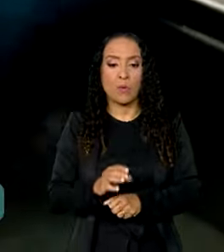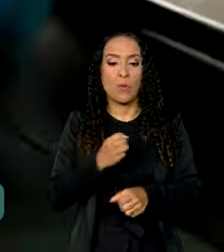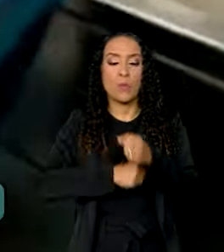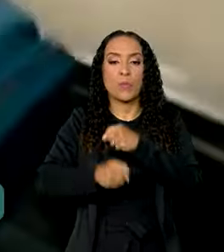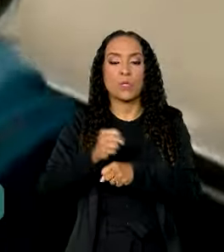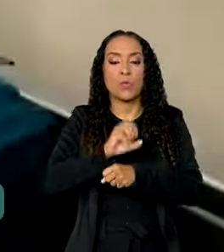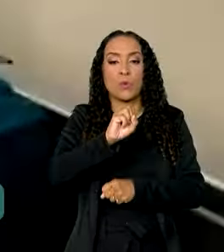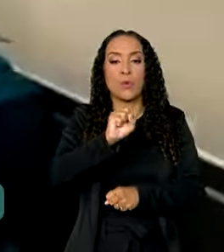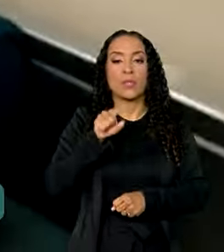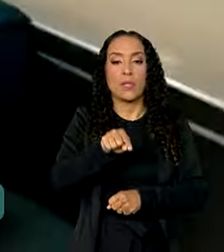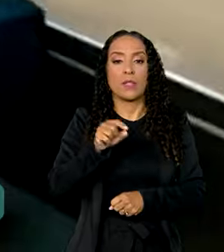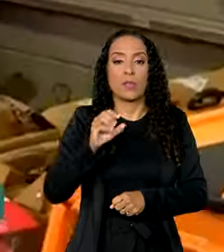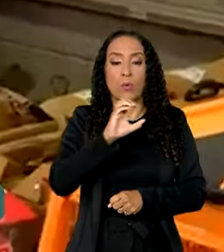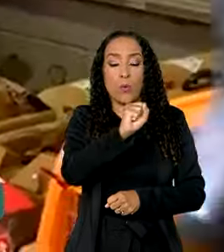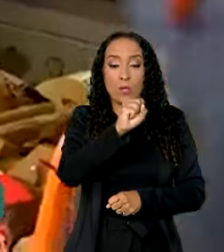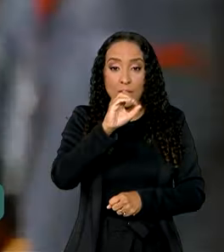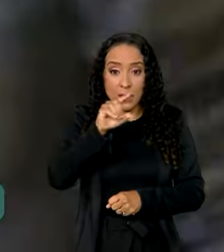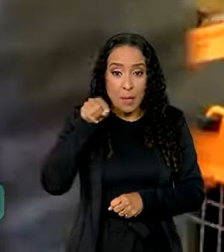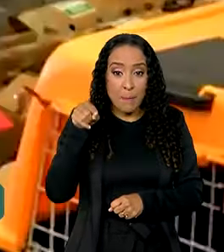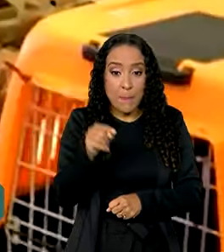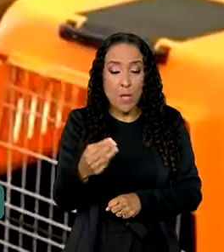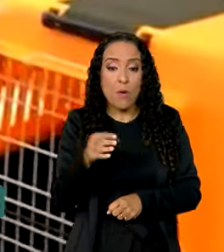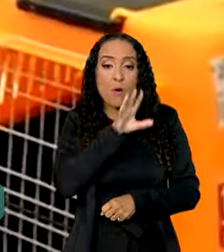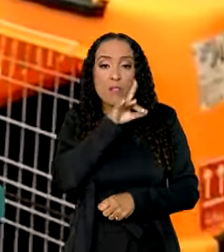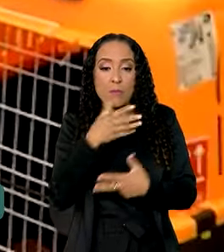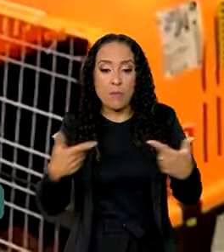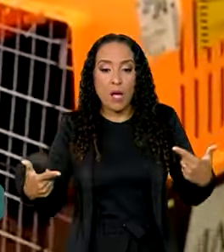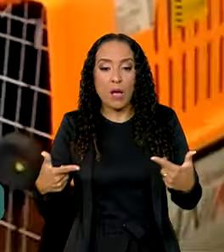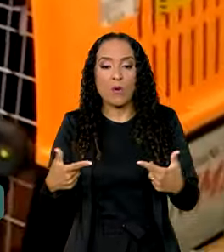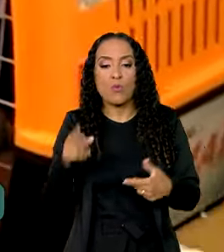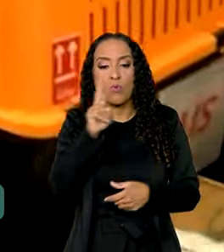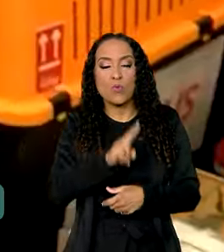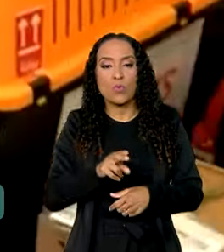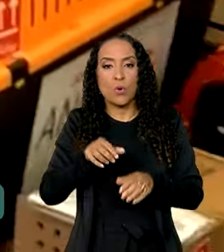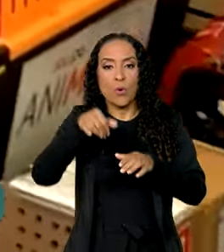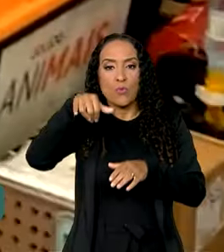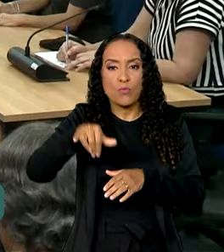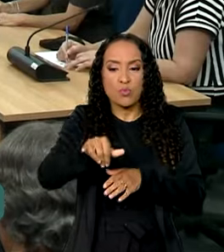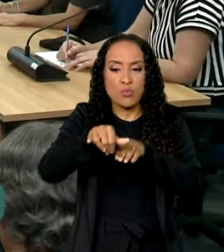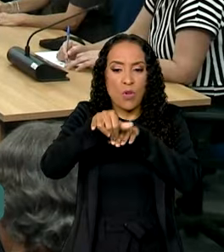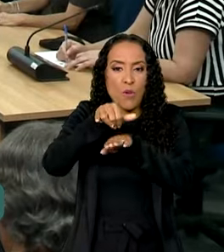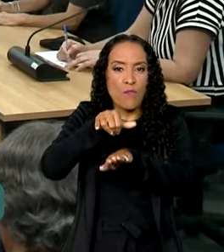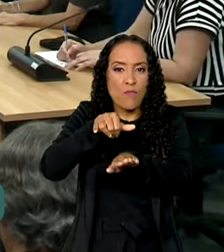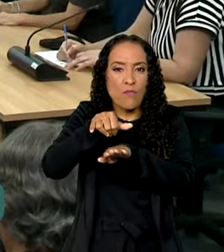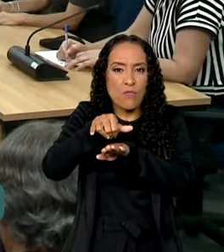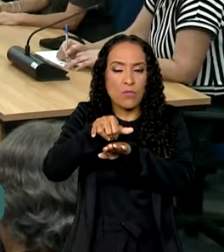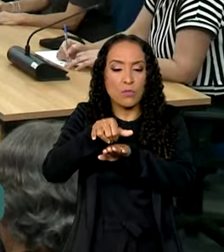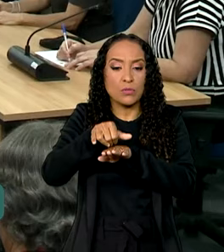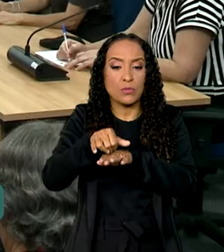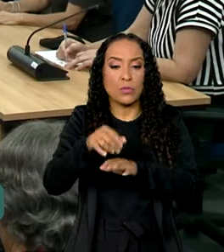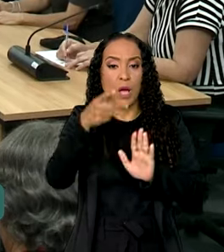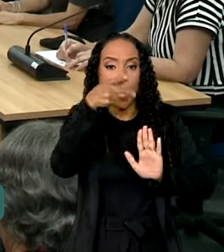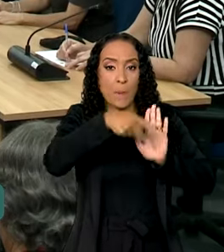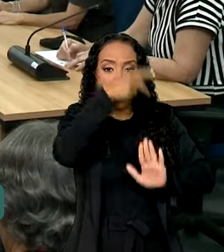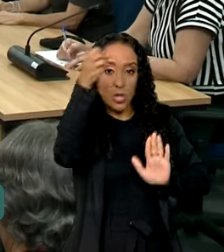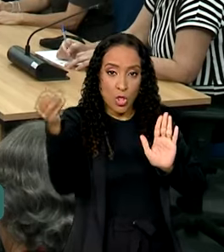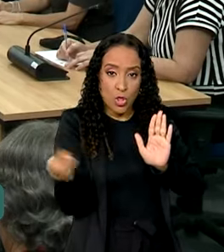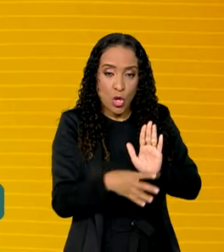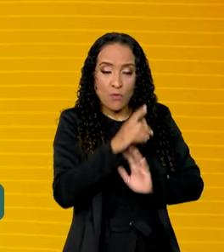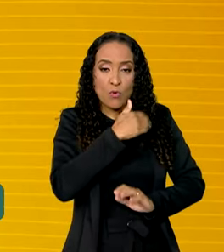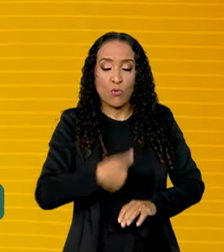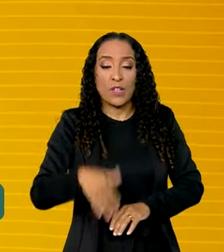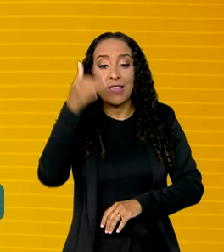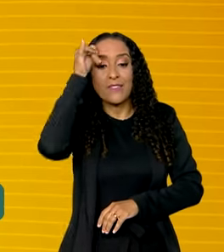domésticos foram transportados no Brasil. Cerca de 6 mil usaram o porão das aeronaves. Com a nova portaria, o governo quer evitar